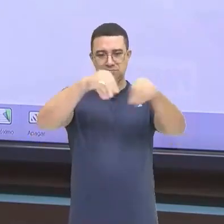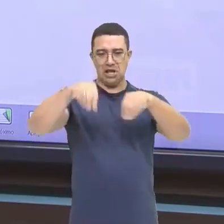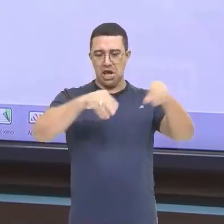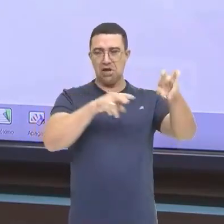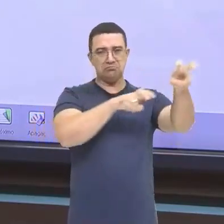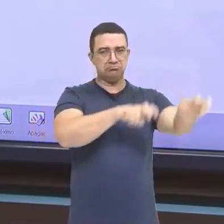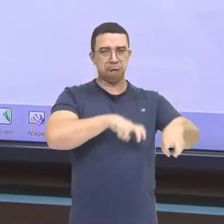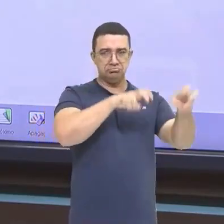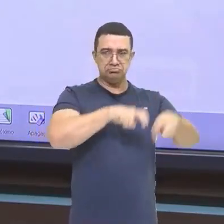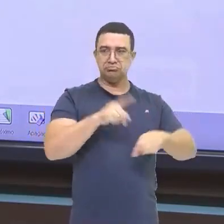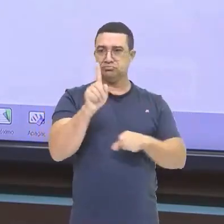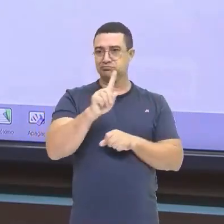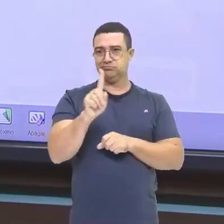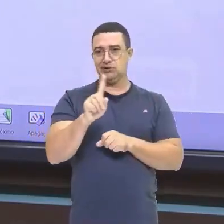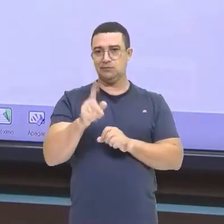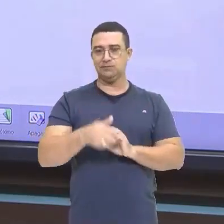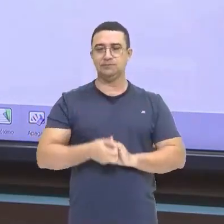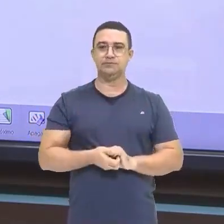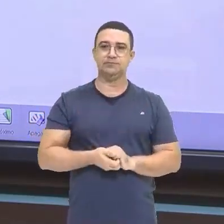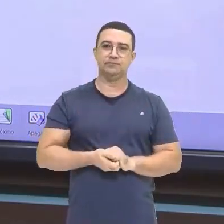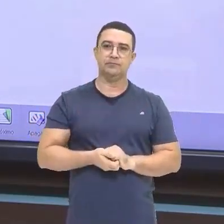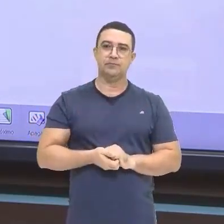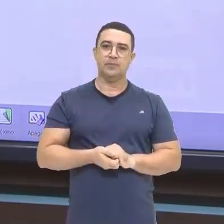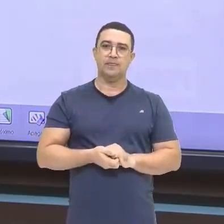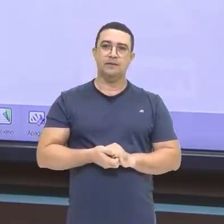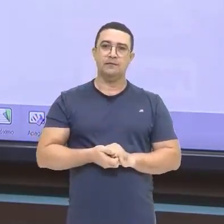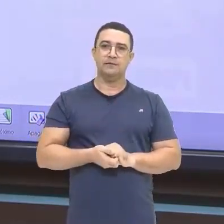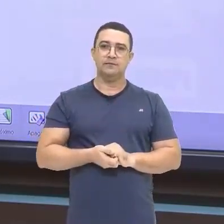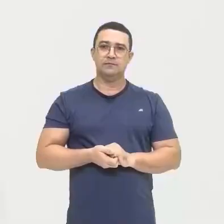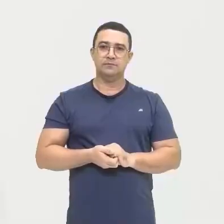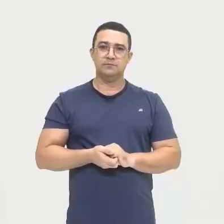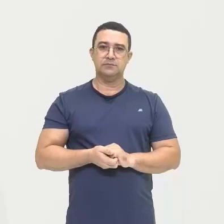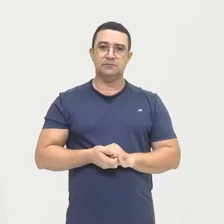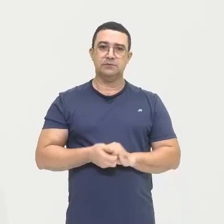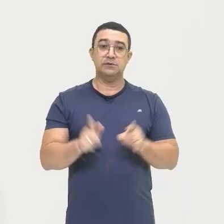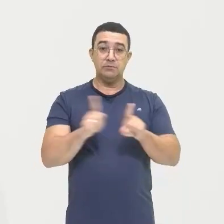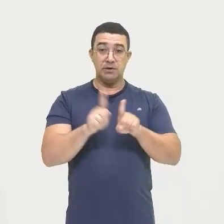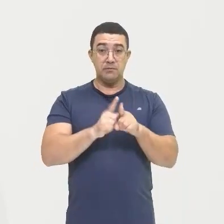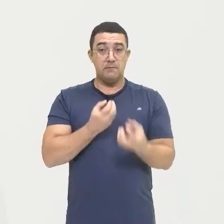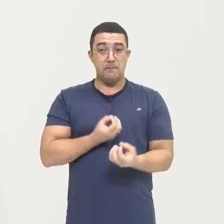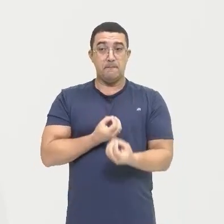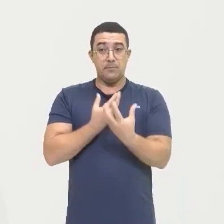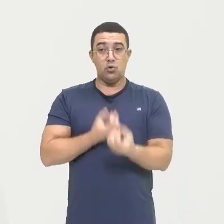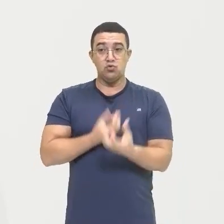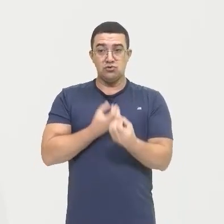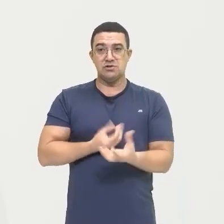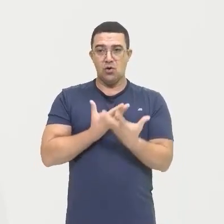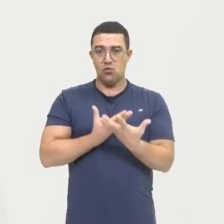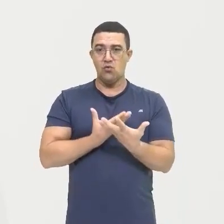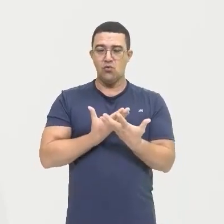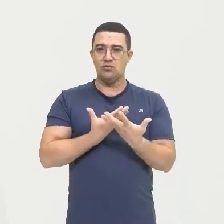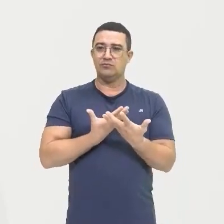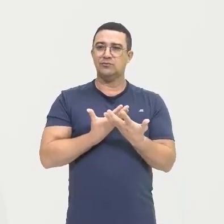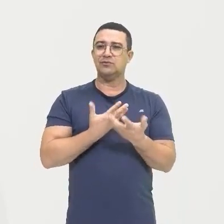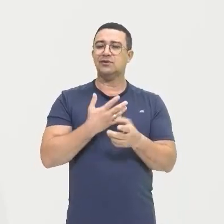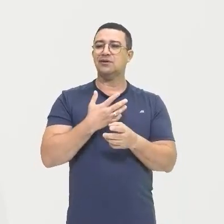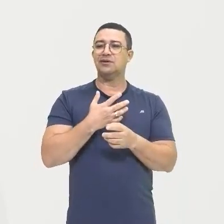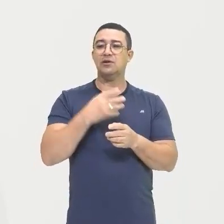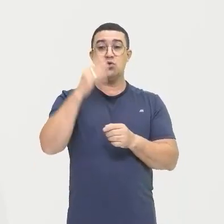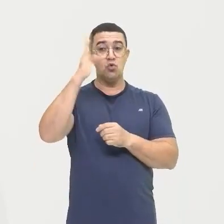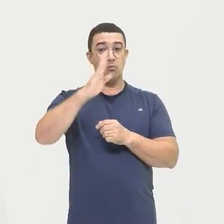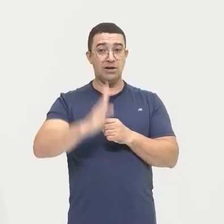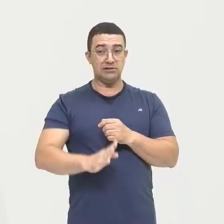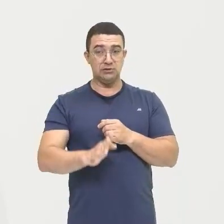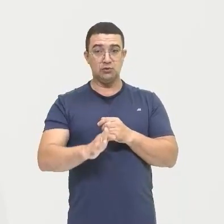E a maior parte Da produção A gente tem também Vamos pontuar No Brasil Além dessa